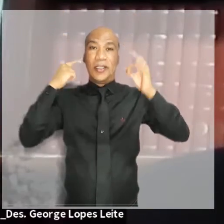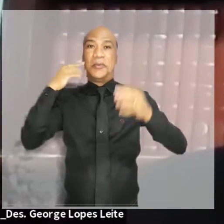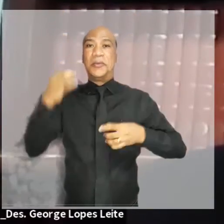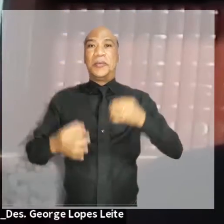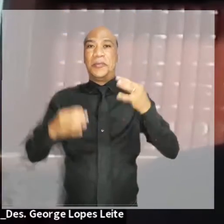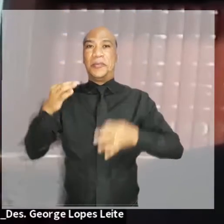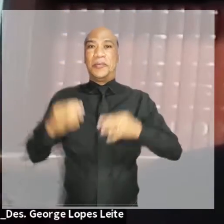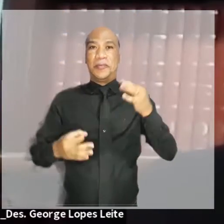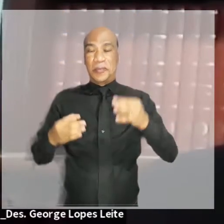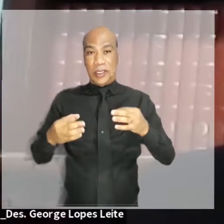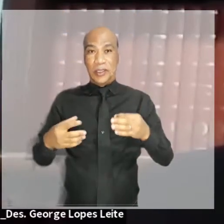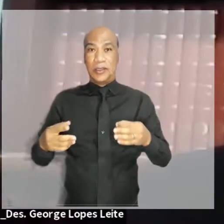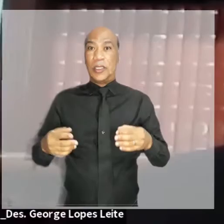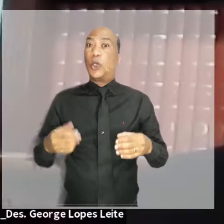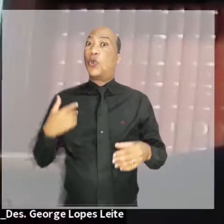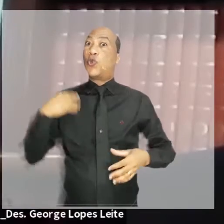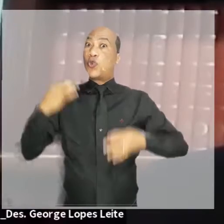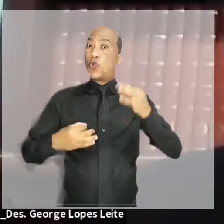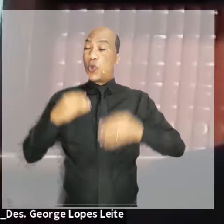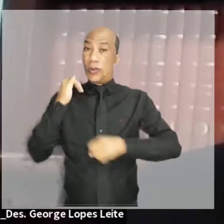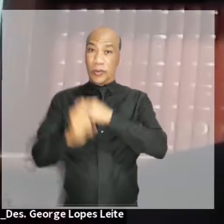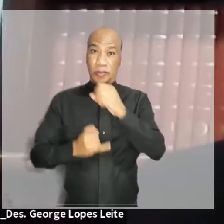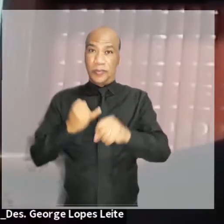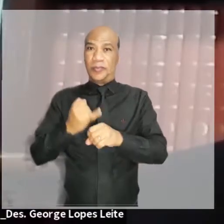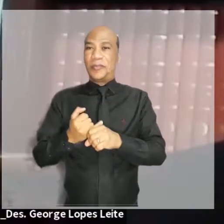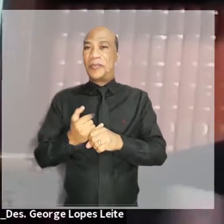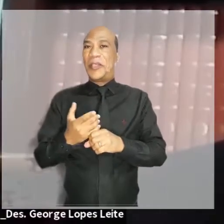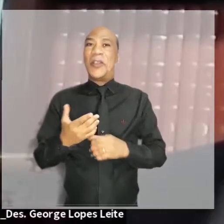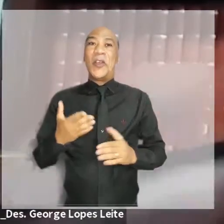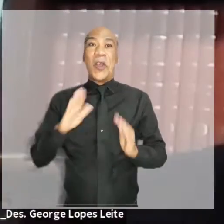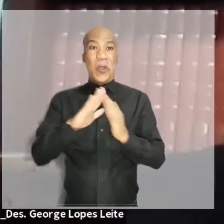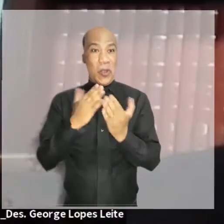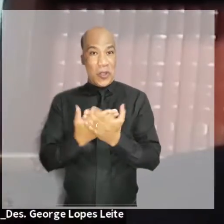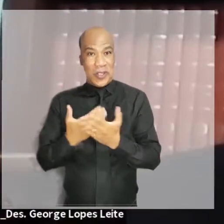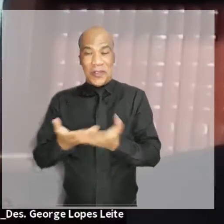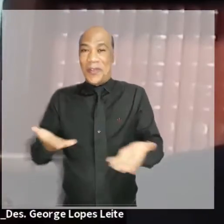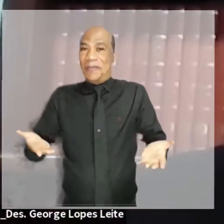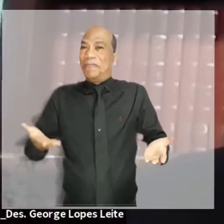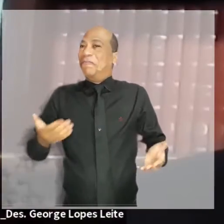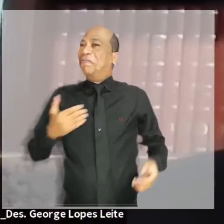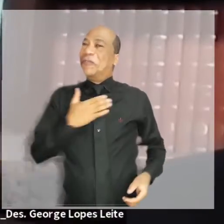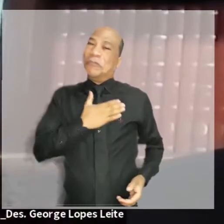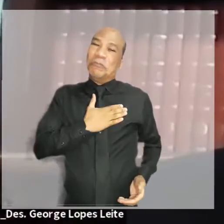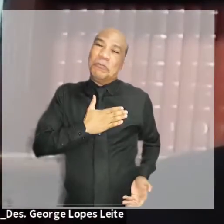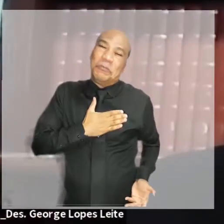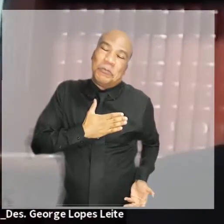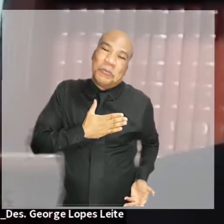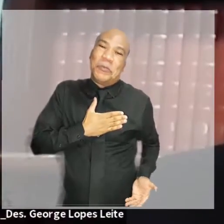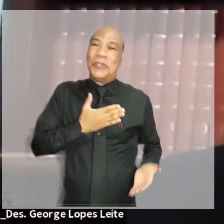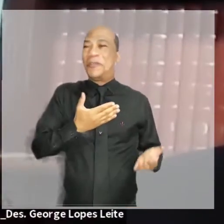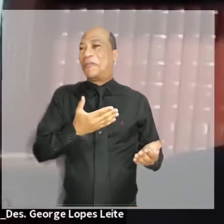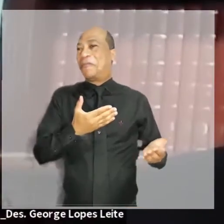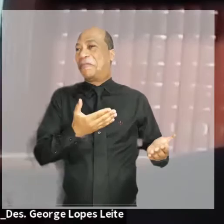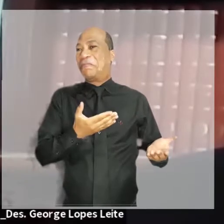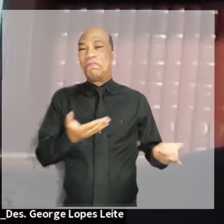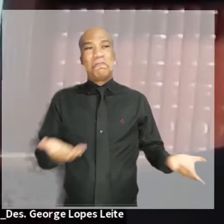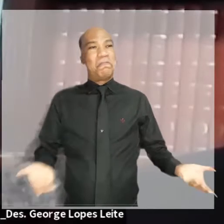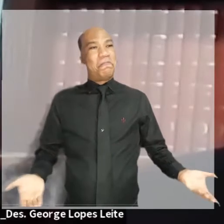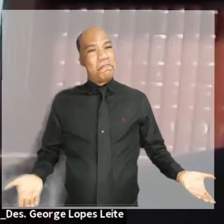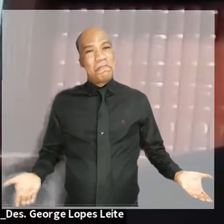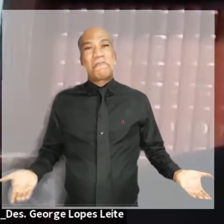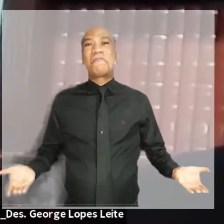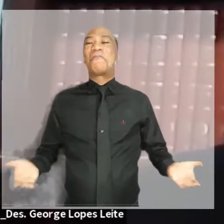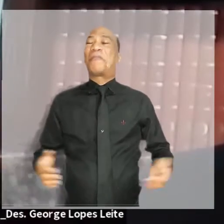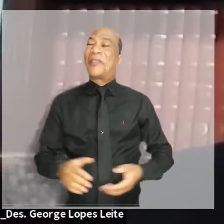Judiciário, a Justiça na Era Digital, esta escola e eu, particularmente, sentimos-nos honrados e